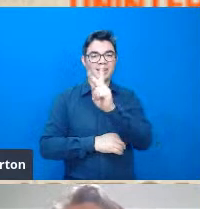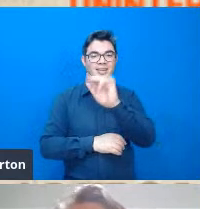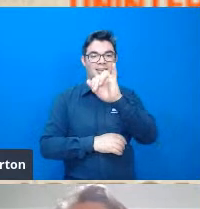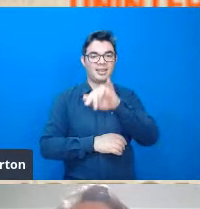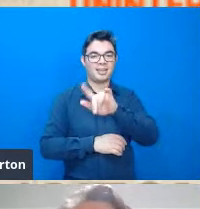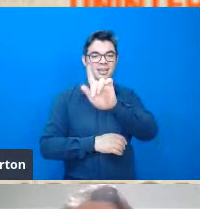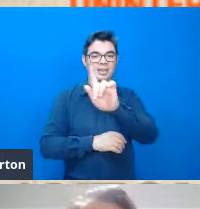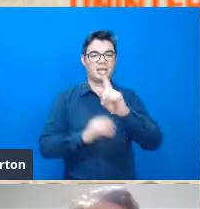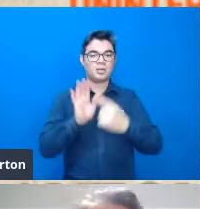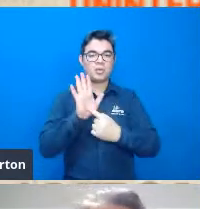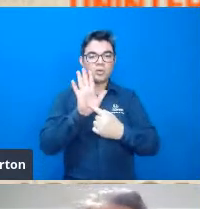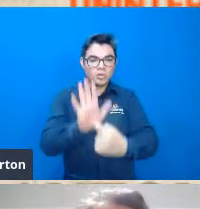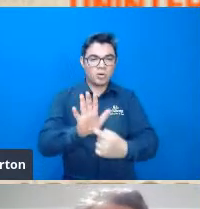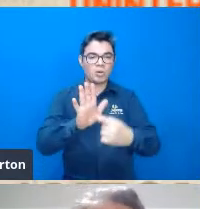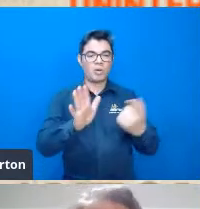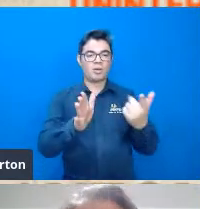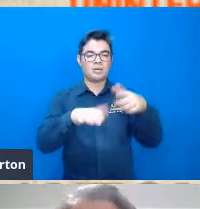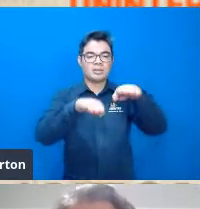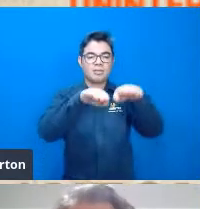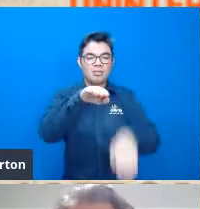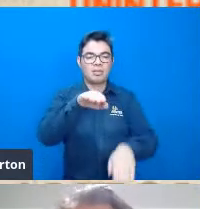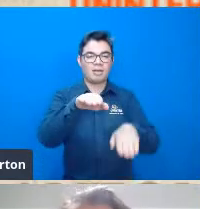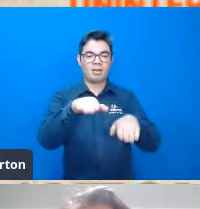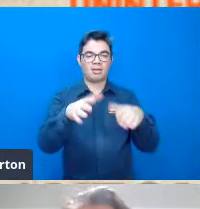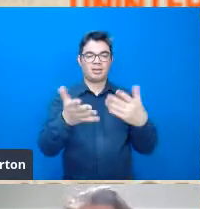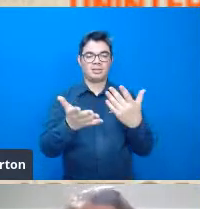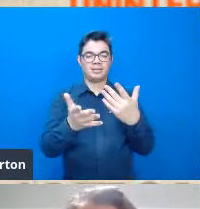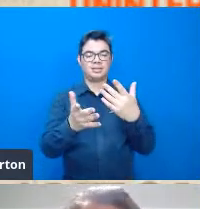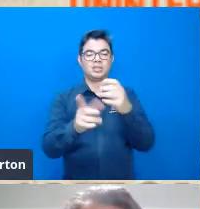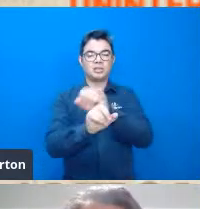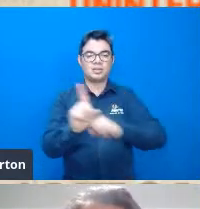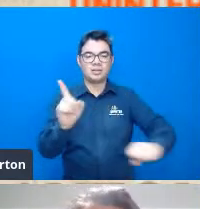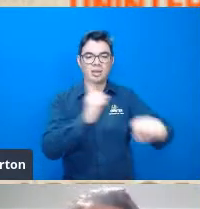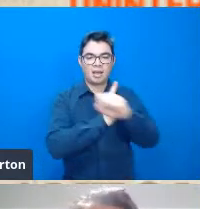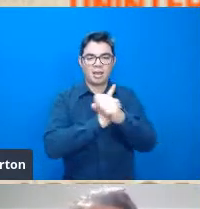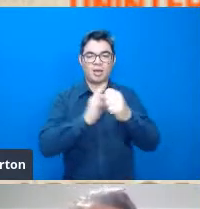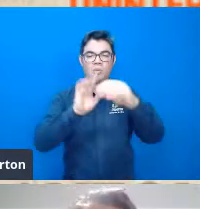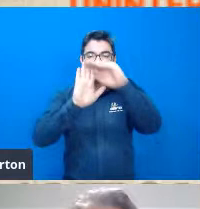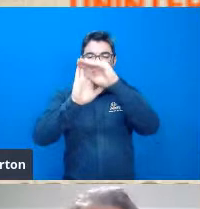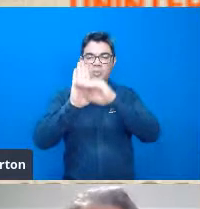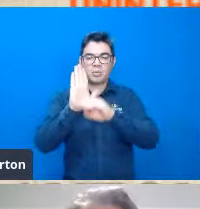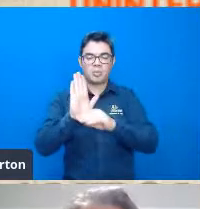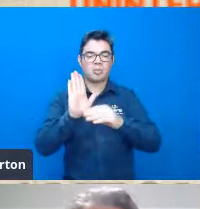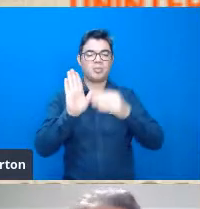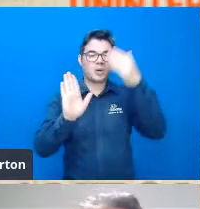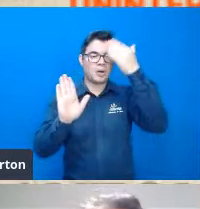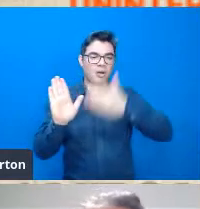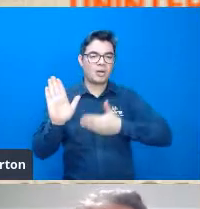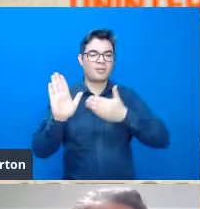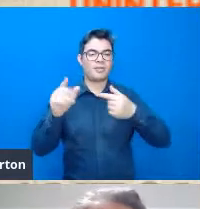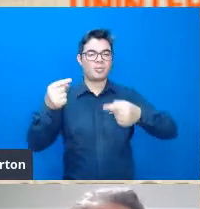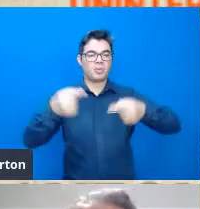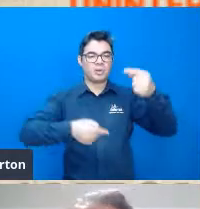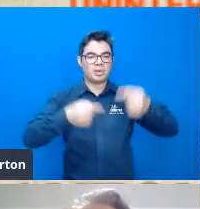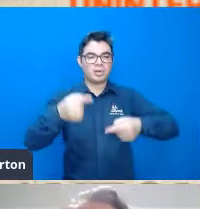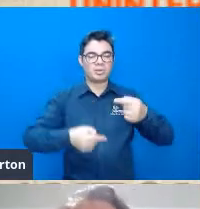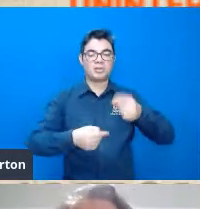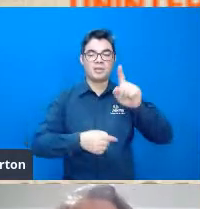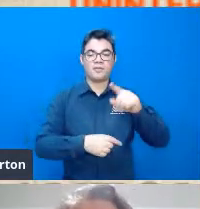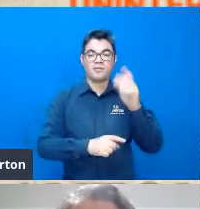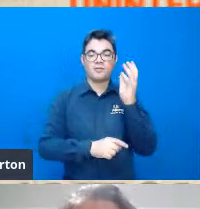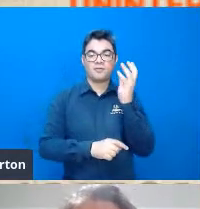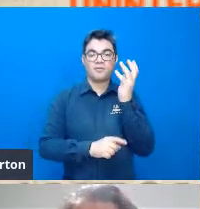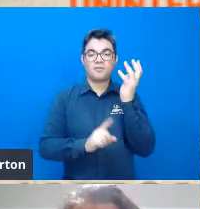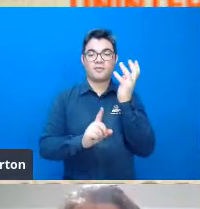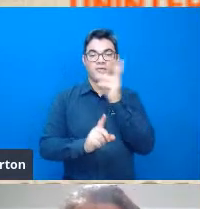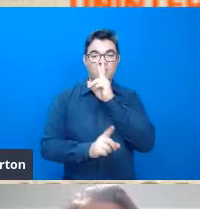racial nos Estados Unidos, questionando as políticas adotadas naquele tempo, né, um momento de, um questionamento muito forte, né, das